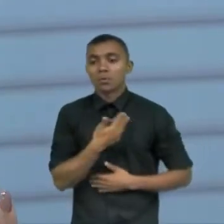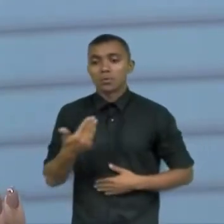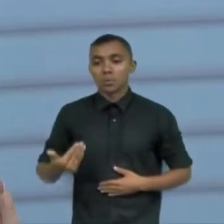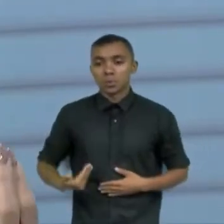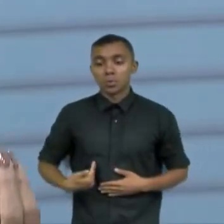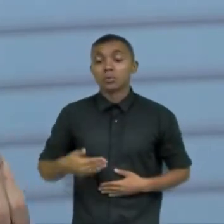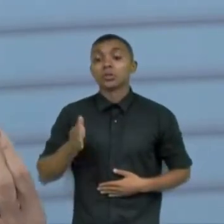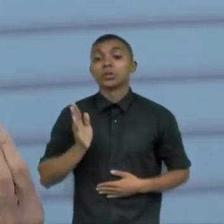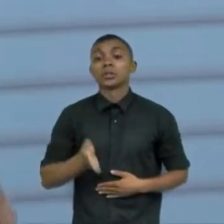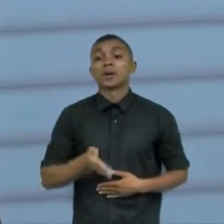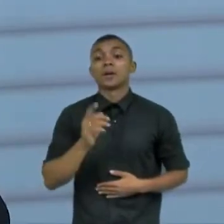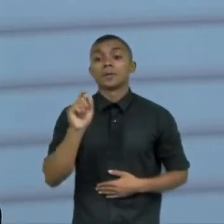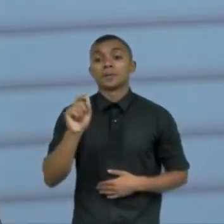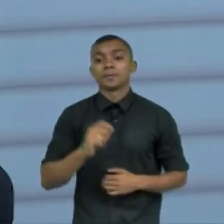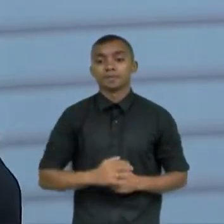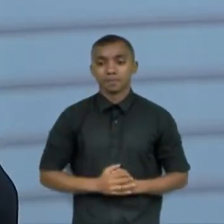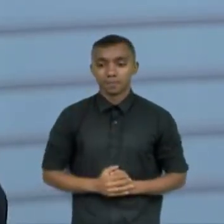temos